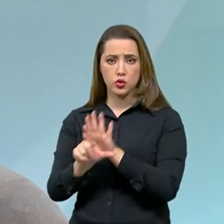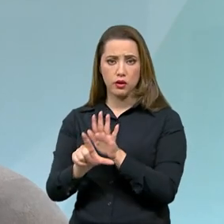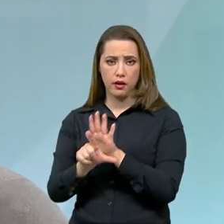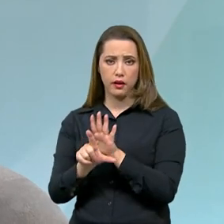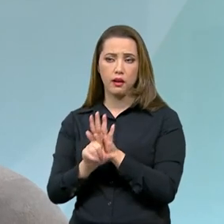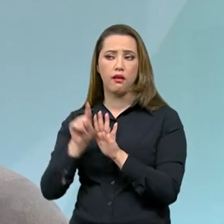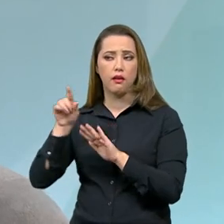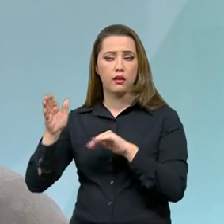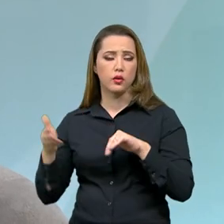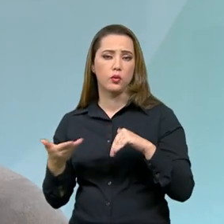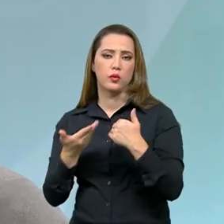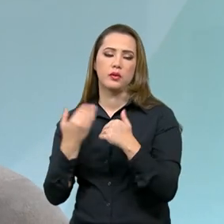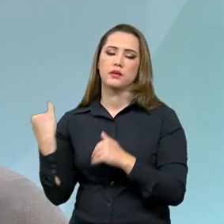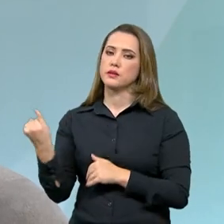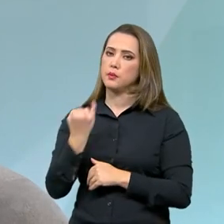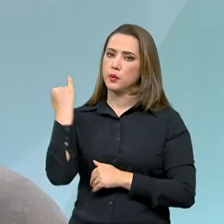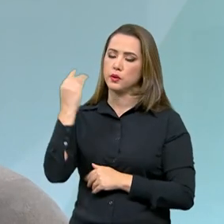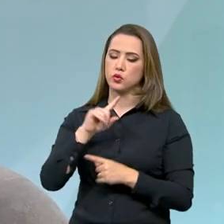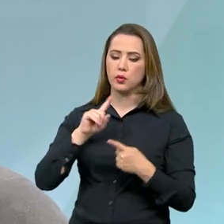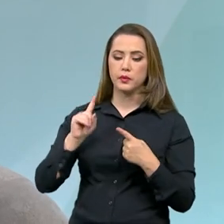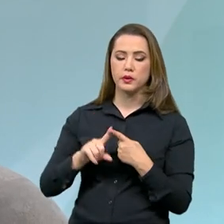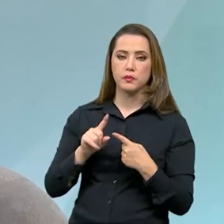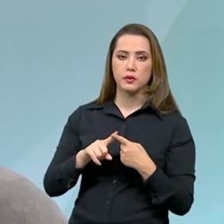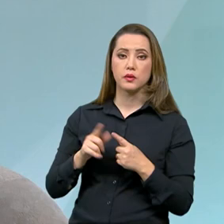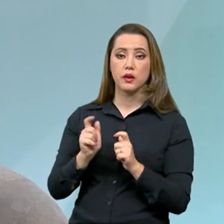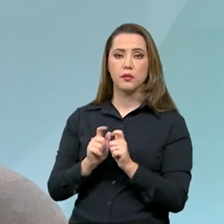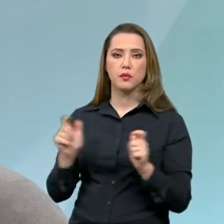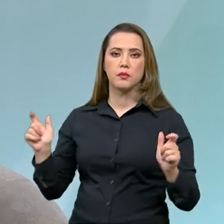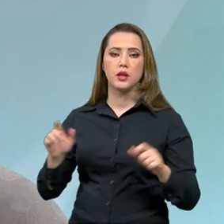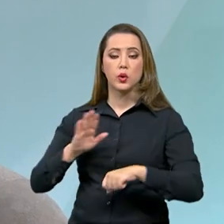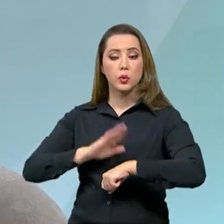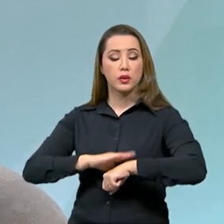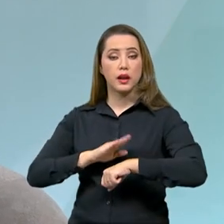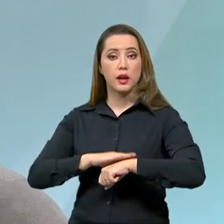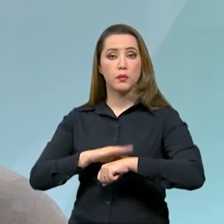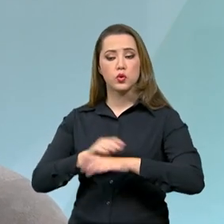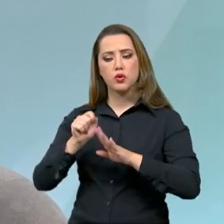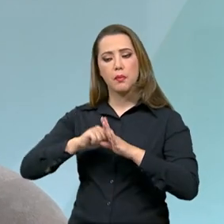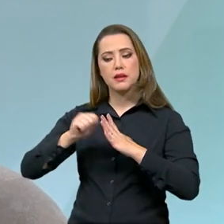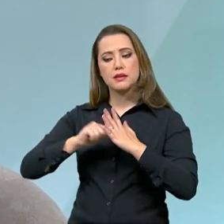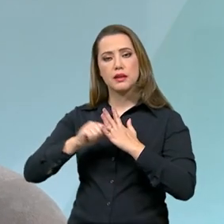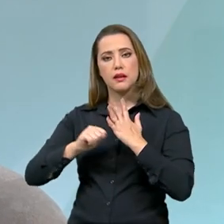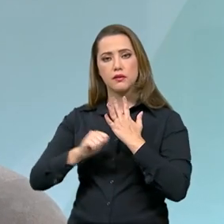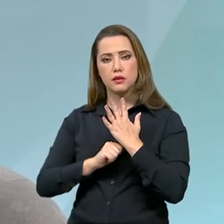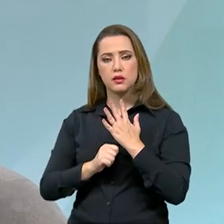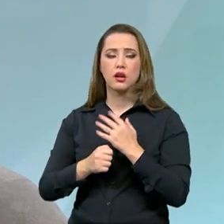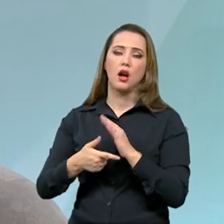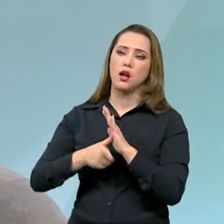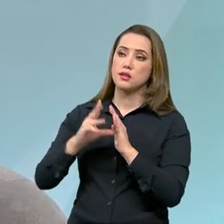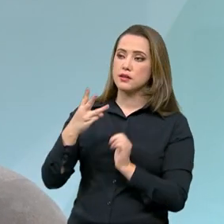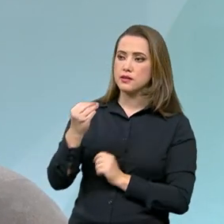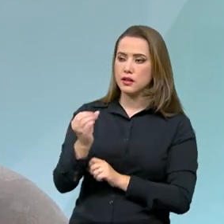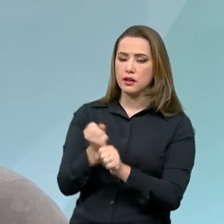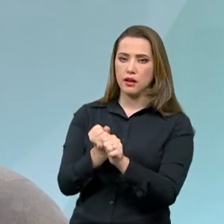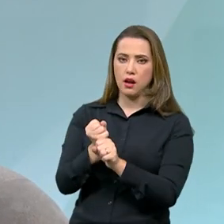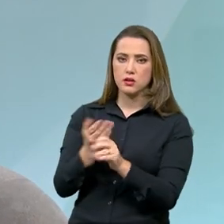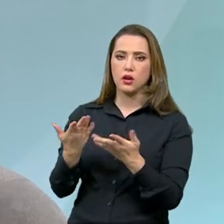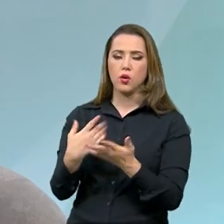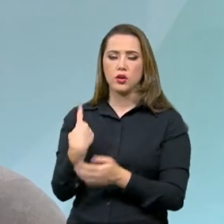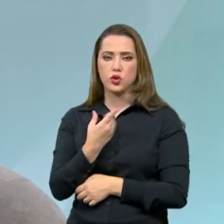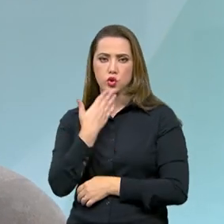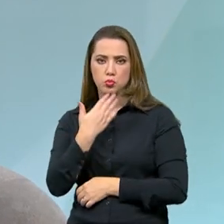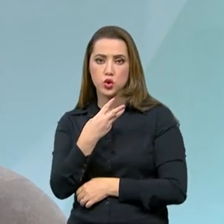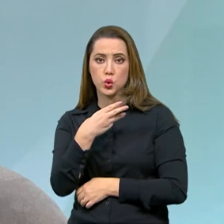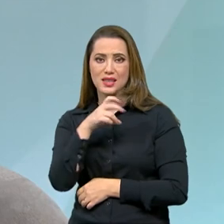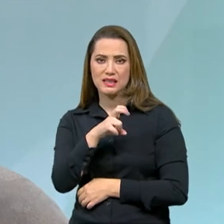Nacional, que vão ser muito relevantes. A primeira é a ampliação do prazo de financiamento de 30 para 35 anos. Isso vai